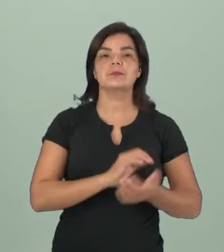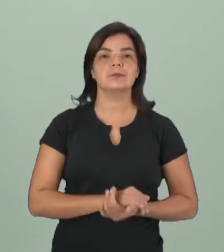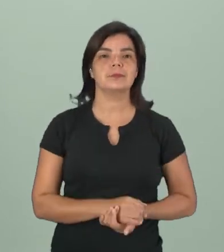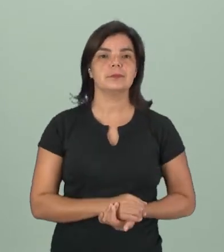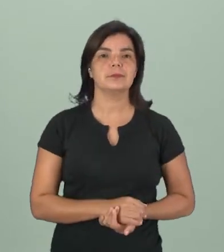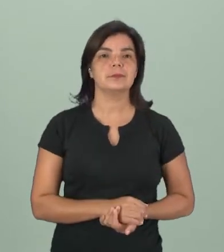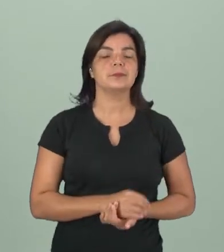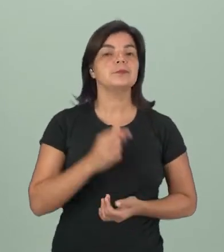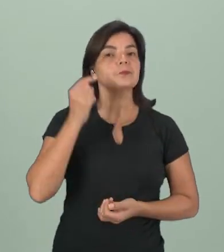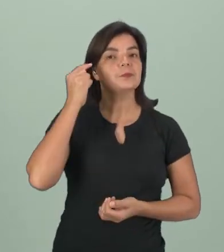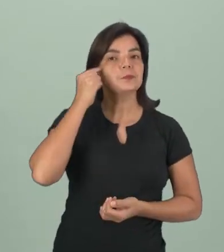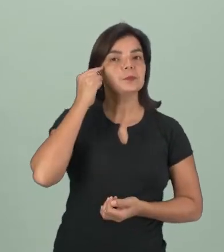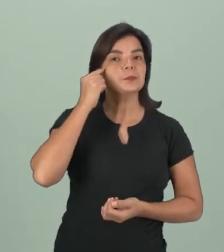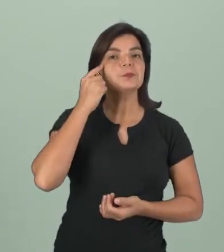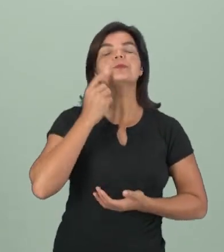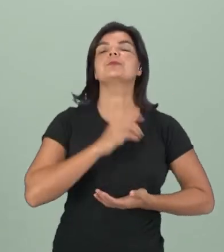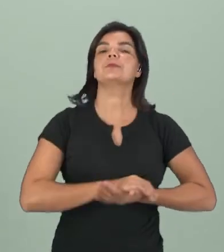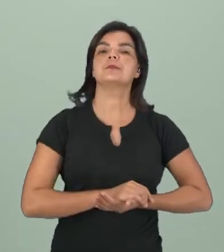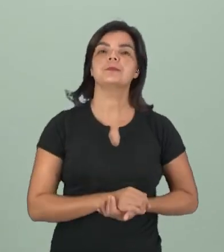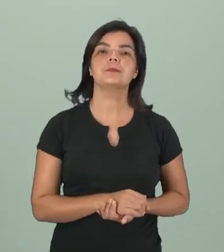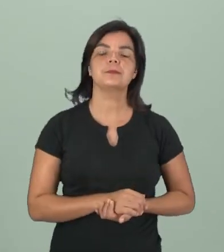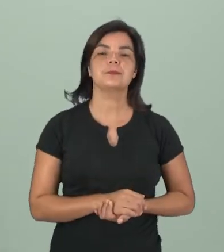Vamos pensar então, certo?